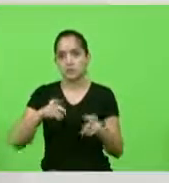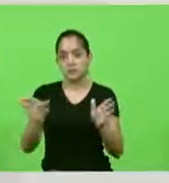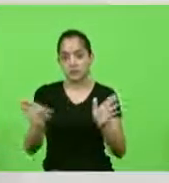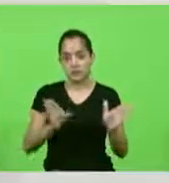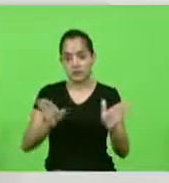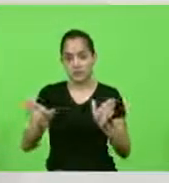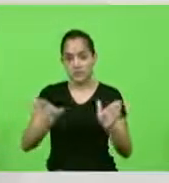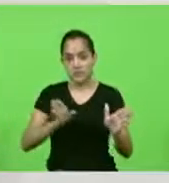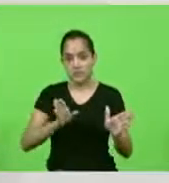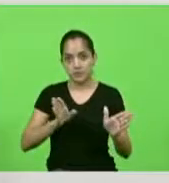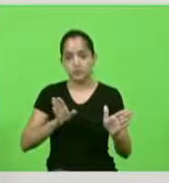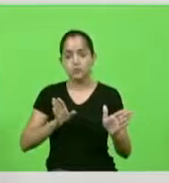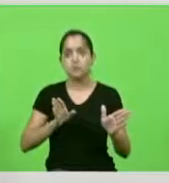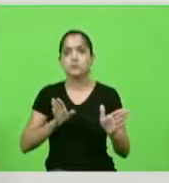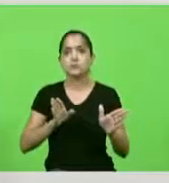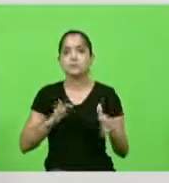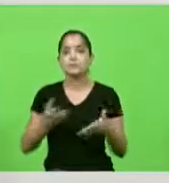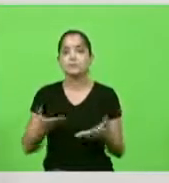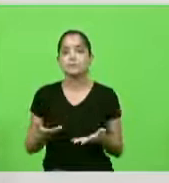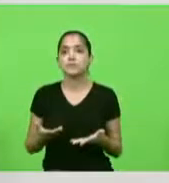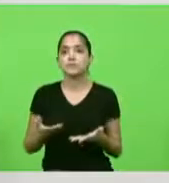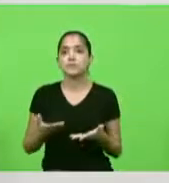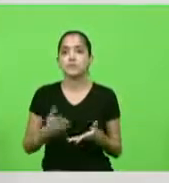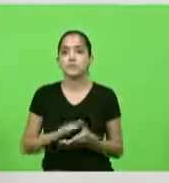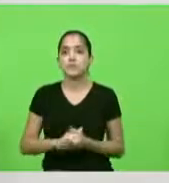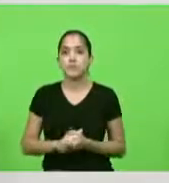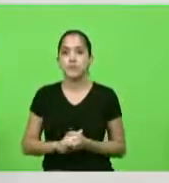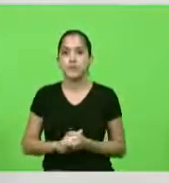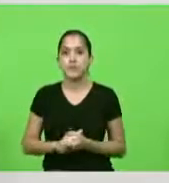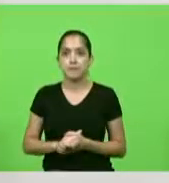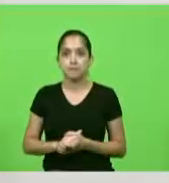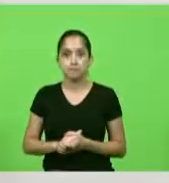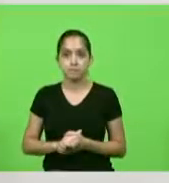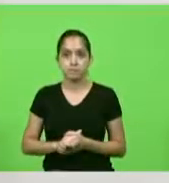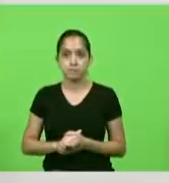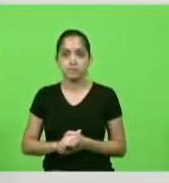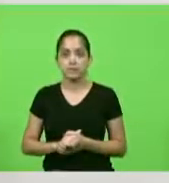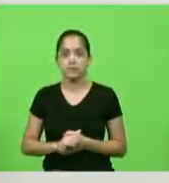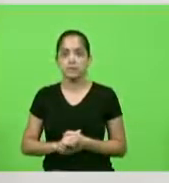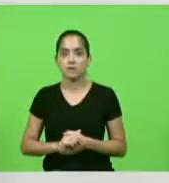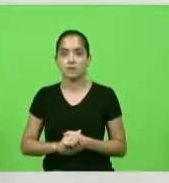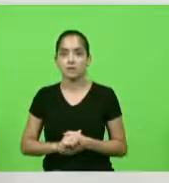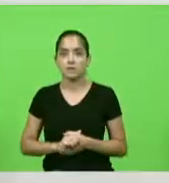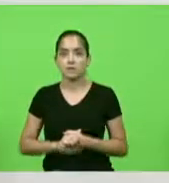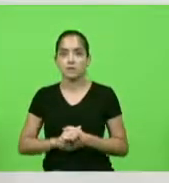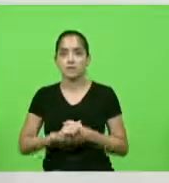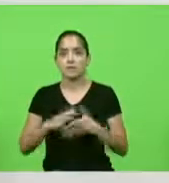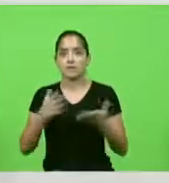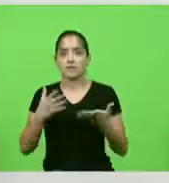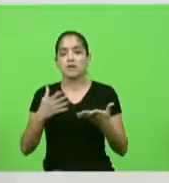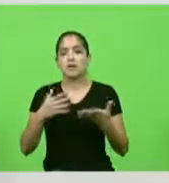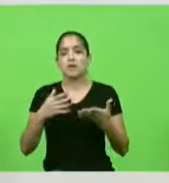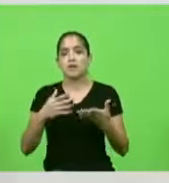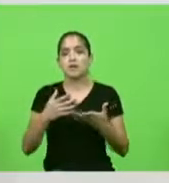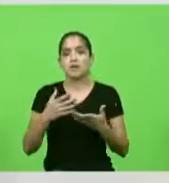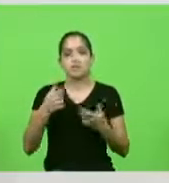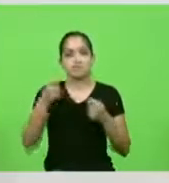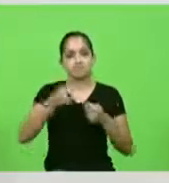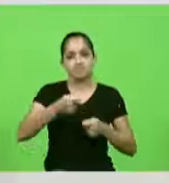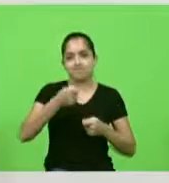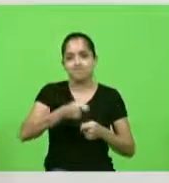todo nunca aderi a nenhum tipo de radicalismo de